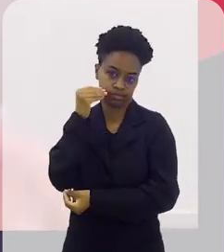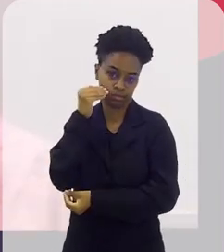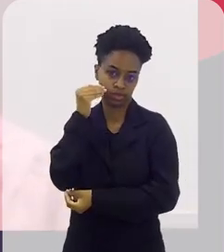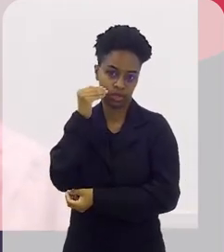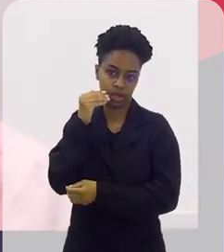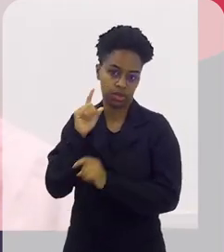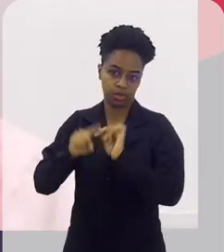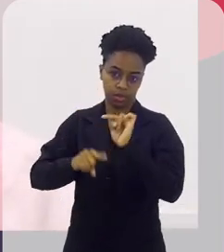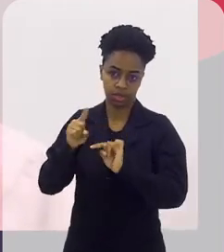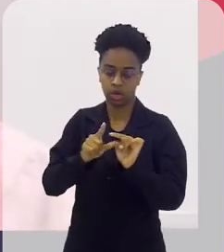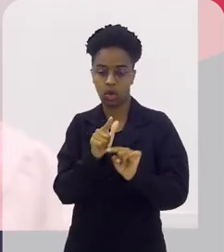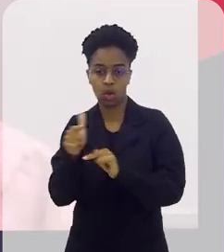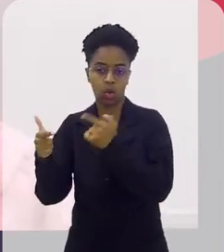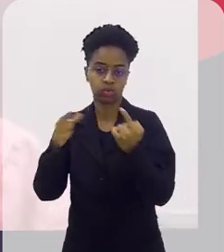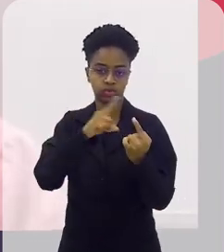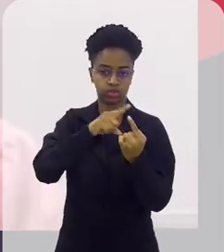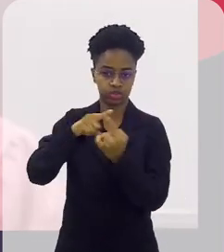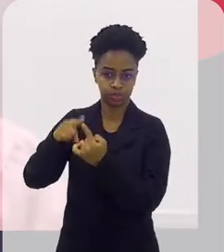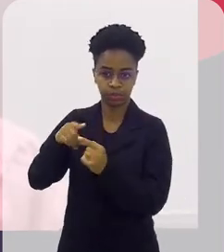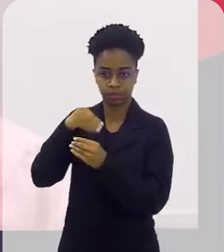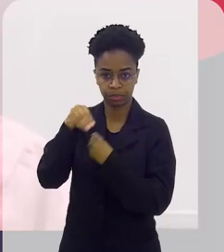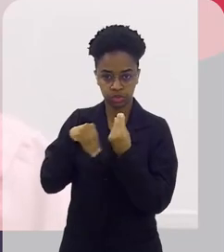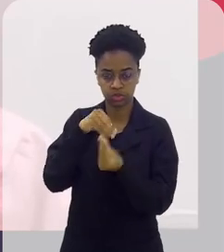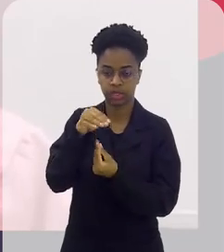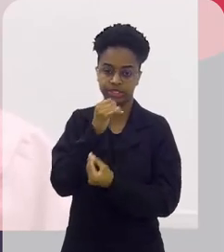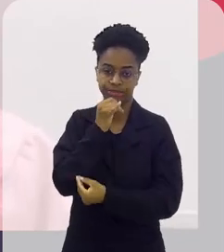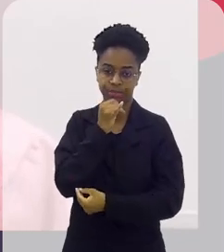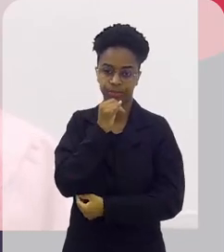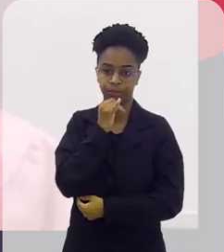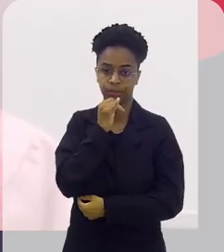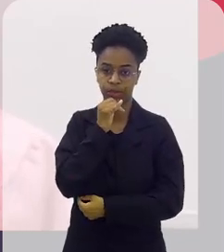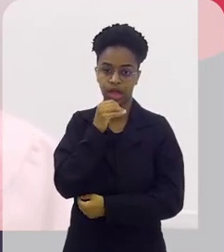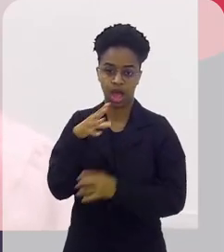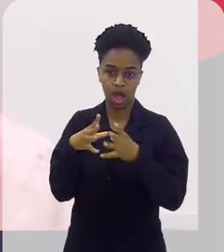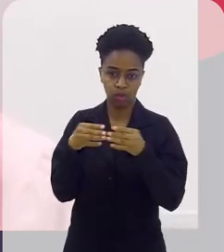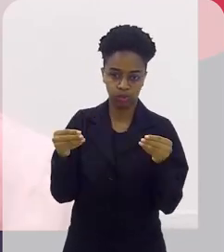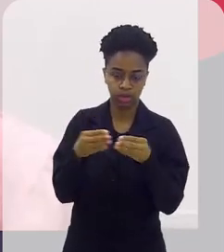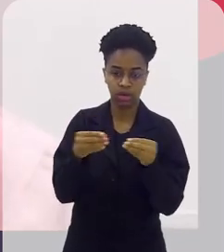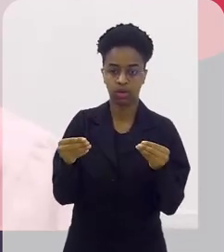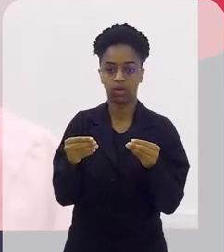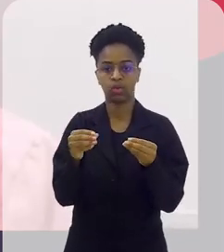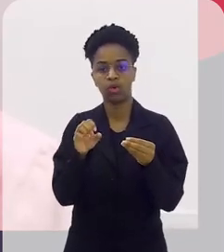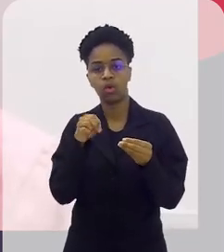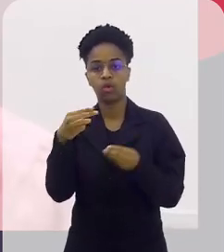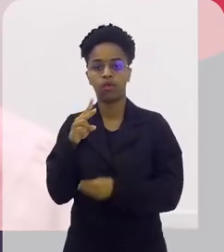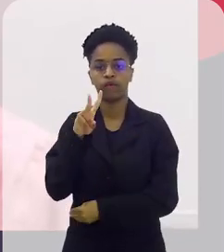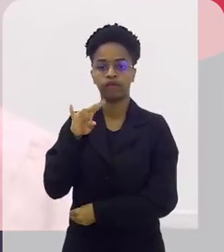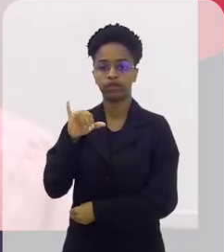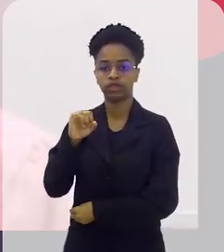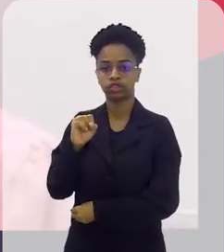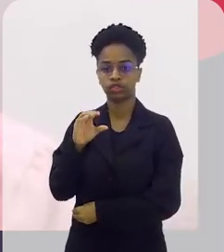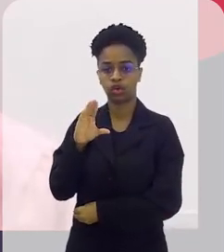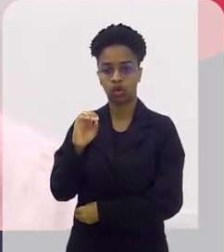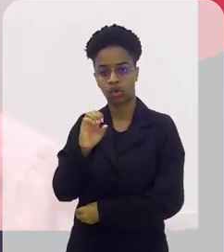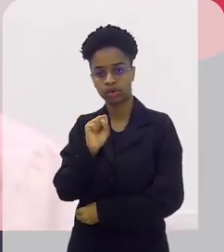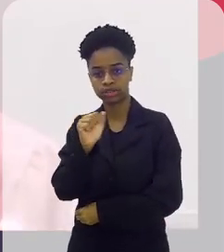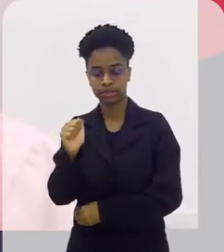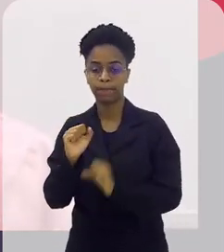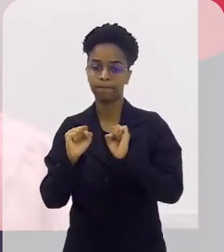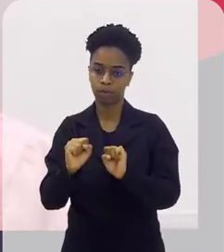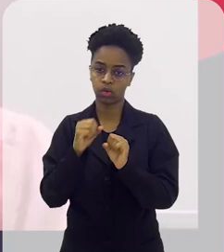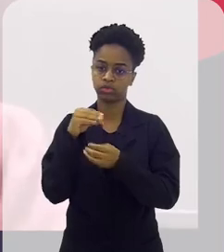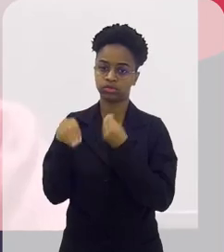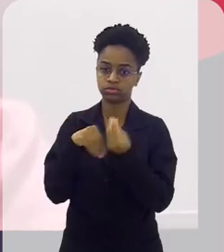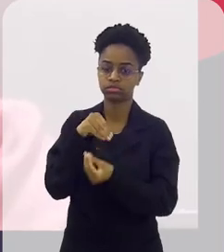teste lá de composição com outras fibras virgens, como, por exemplo, algodão, viscose também, linho. A gente pode fazer